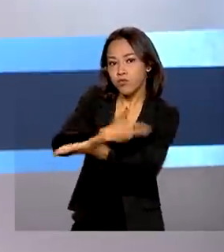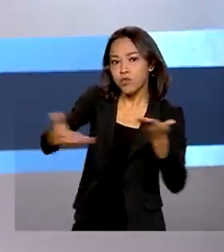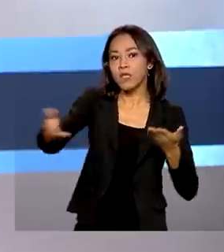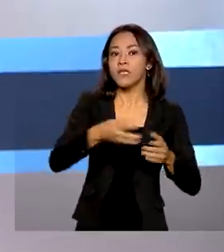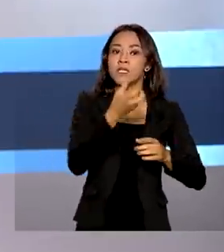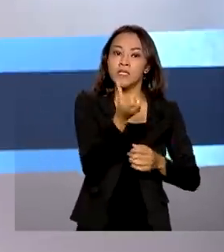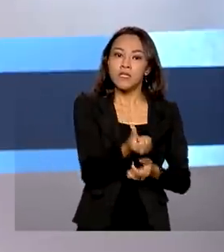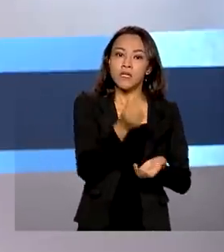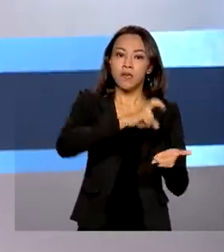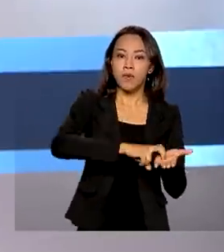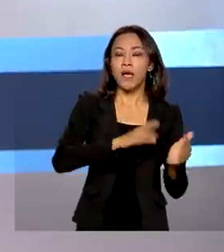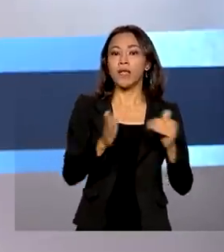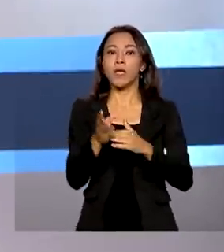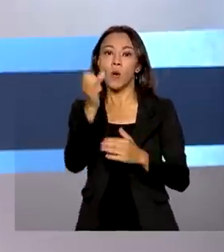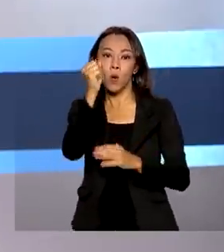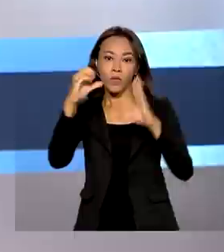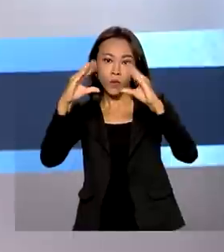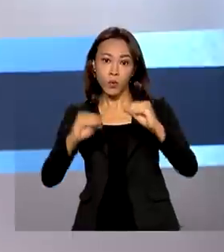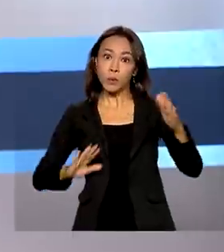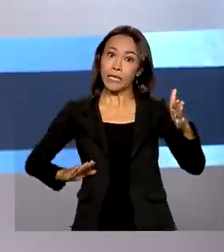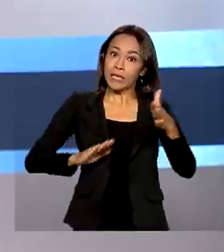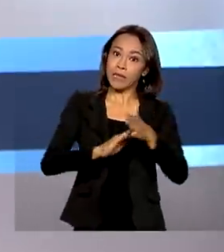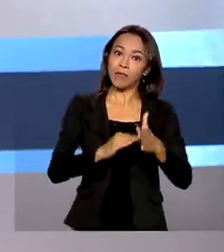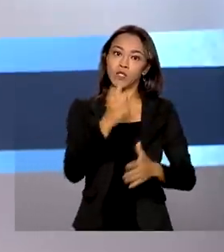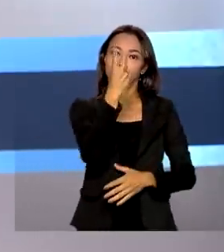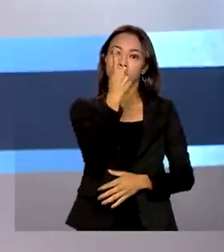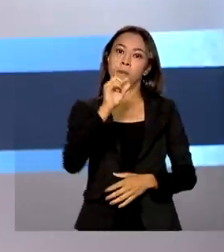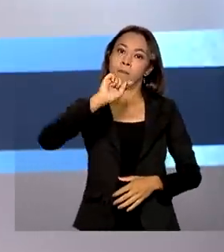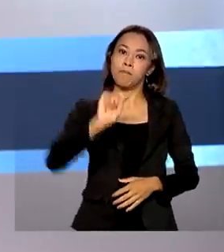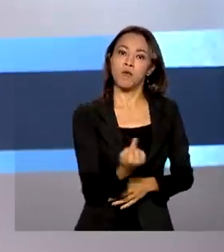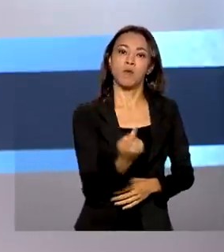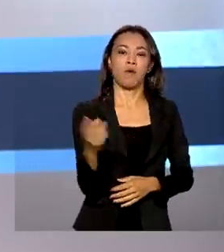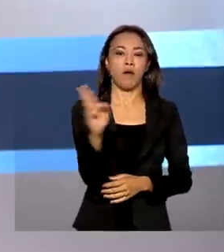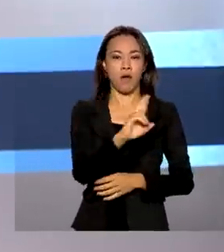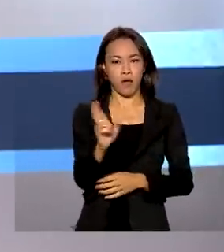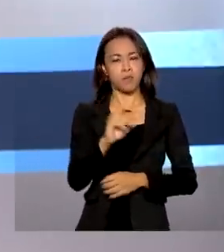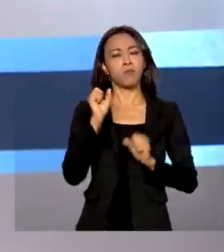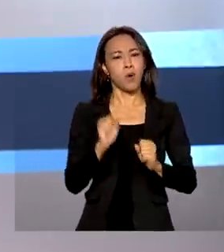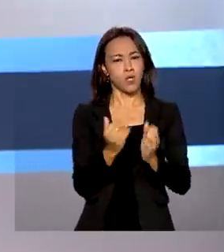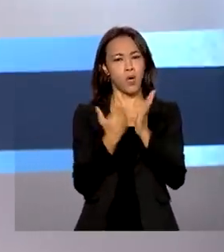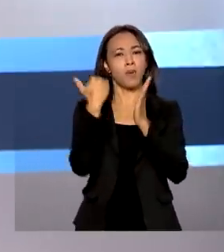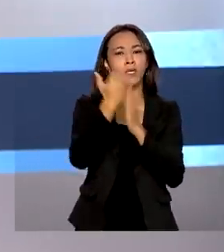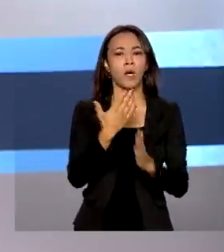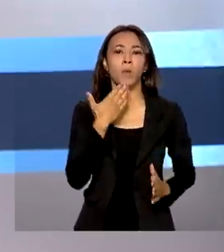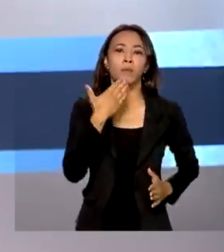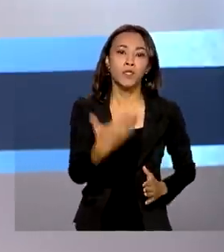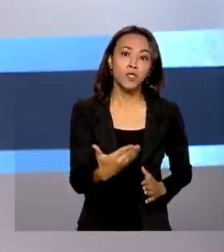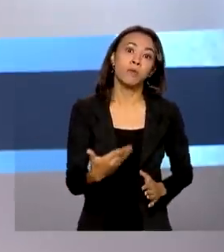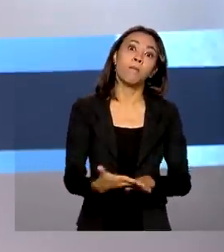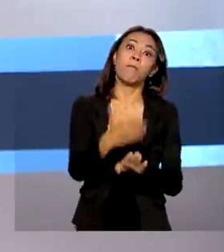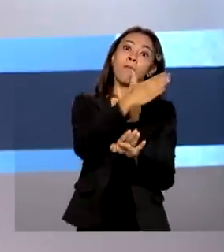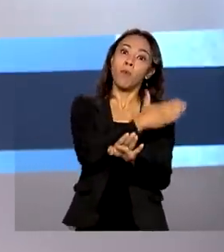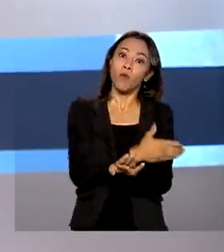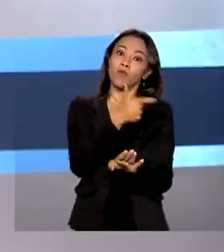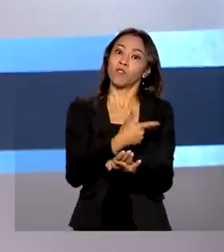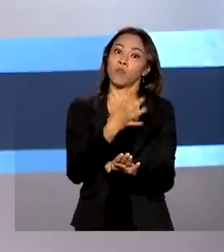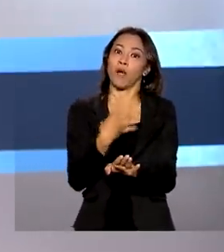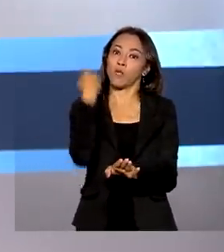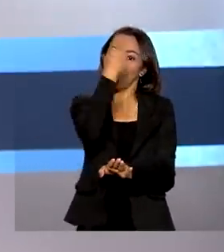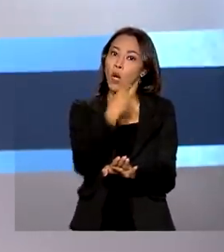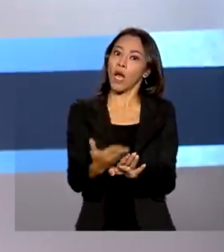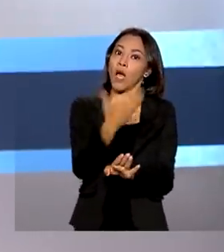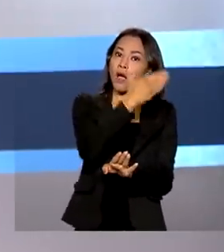máximo de R$ O valor poderá ser aumentado a pedido do cliente, desde que seja feito com 24 horas de antecedência.